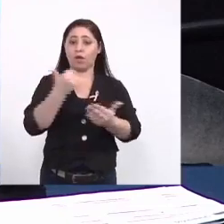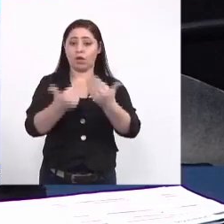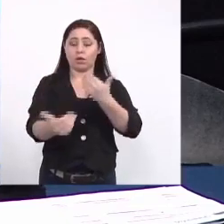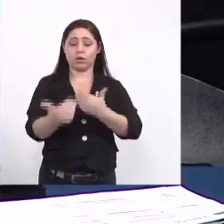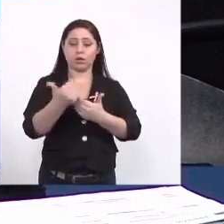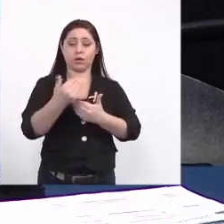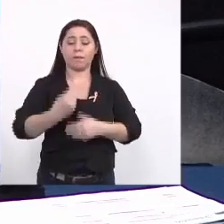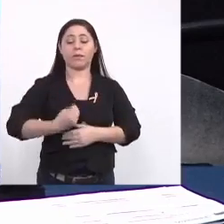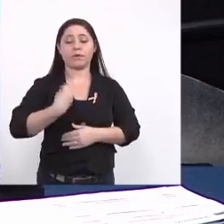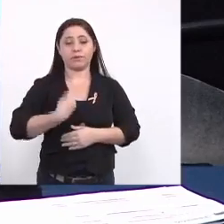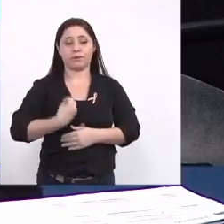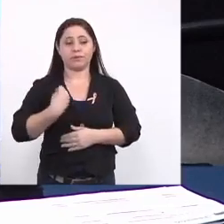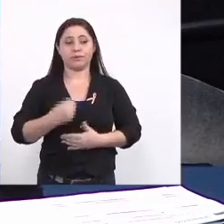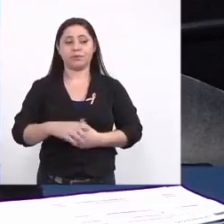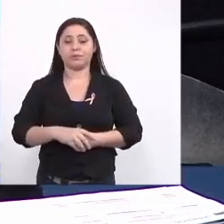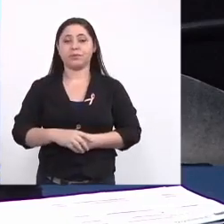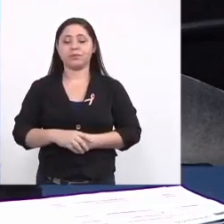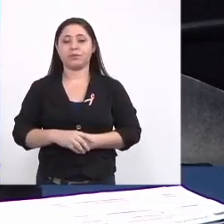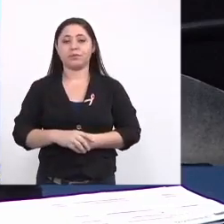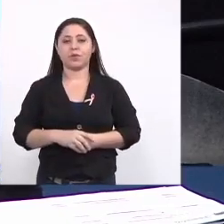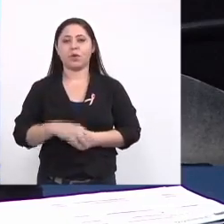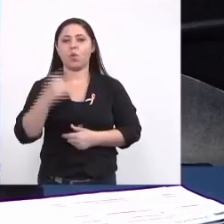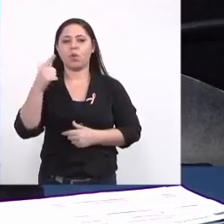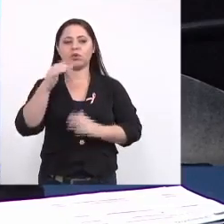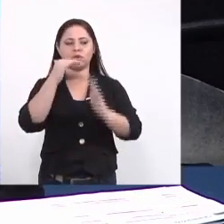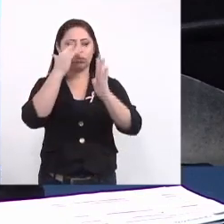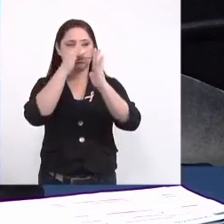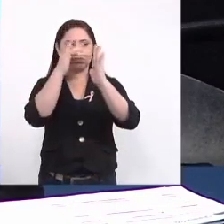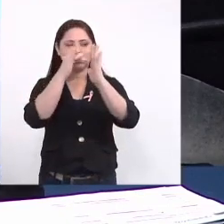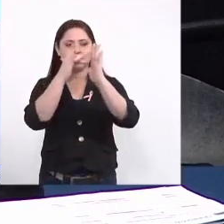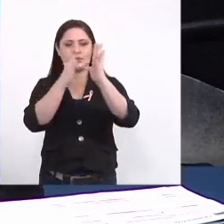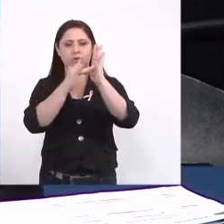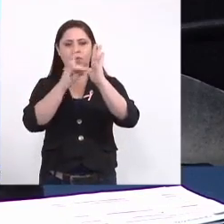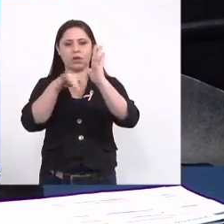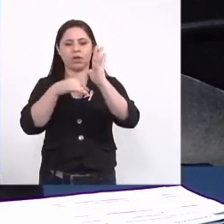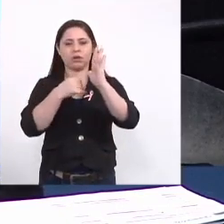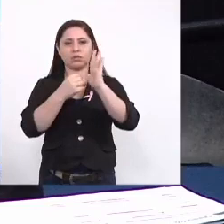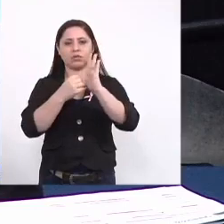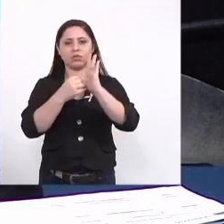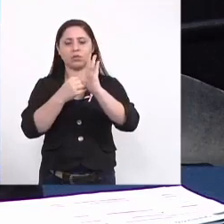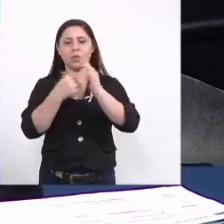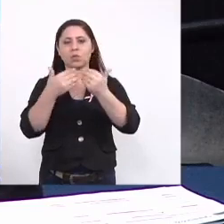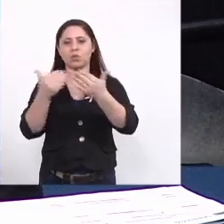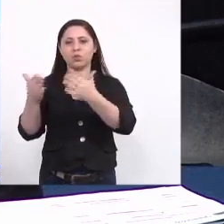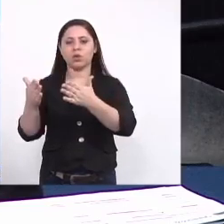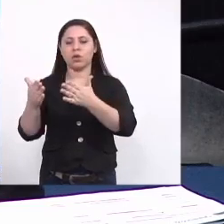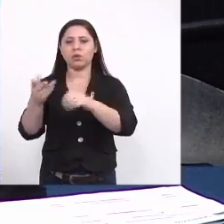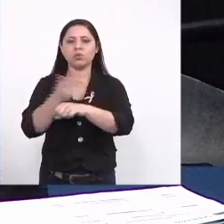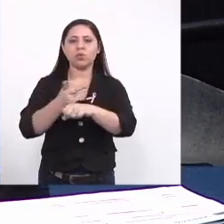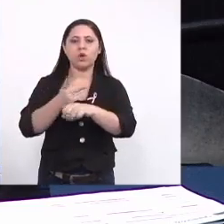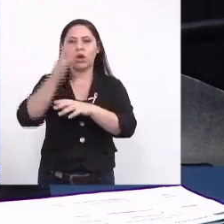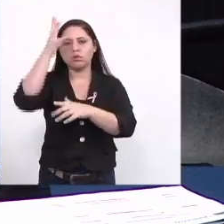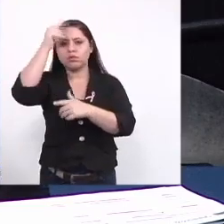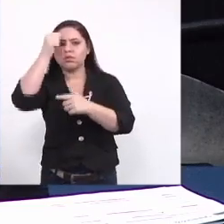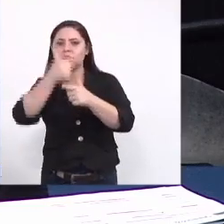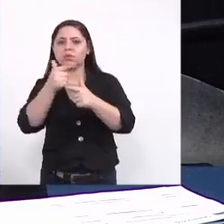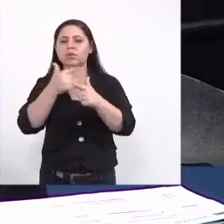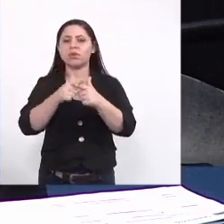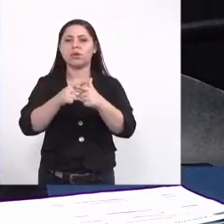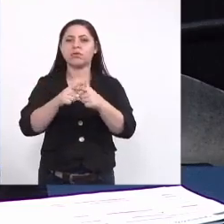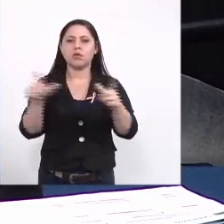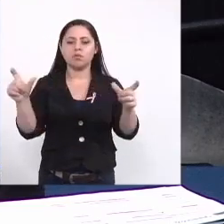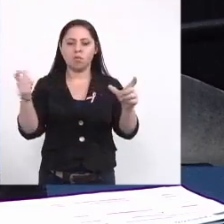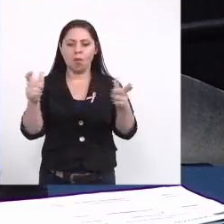participar outro item de encaminhamento é buscar uma solução para conter os